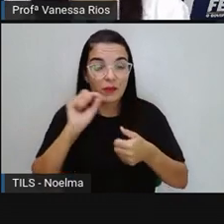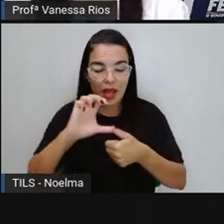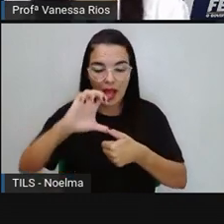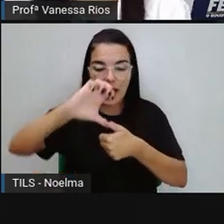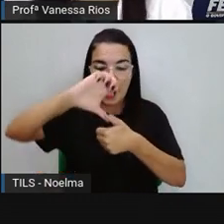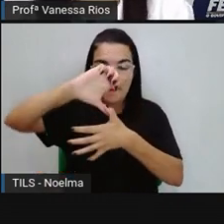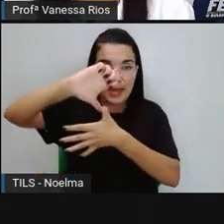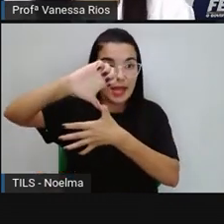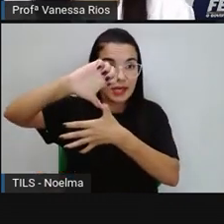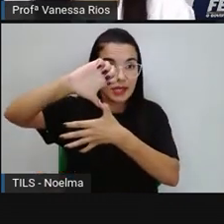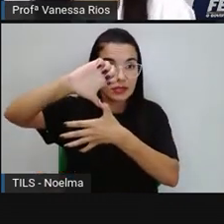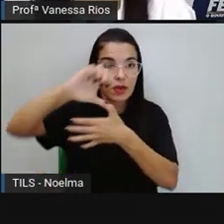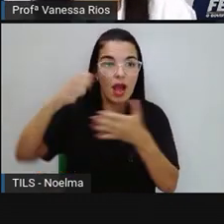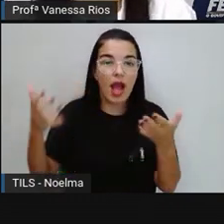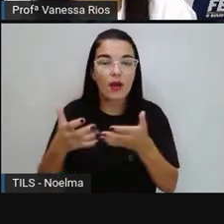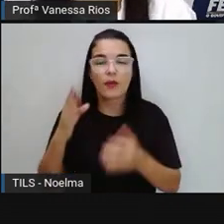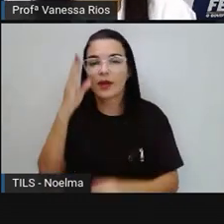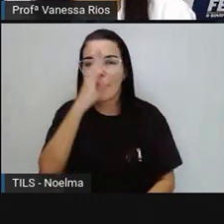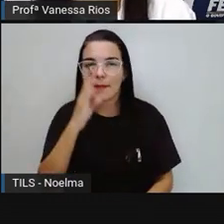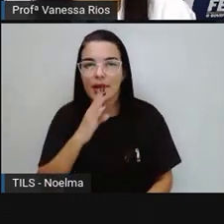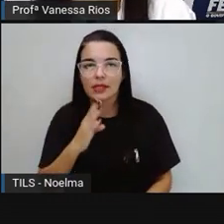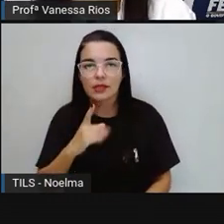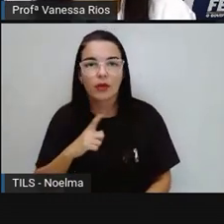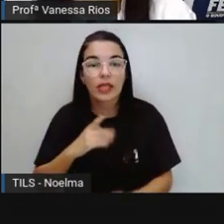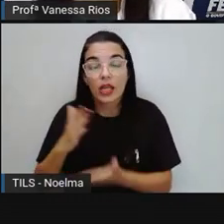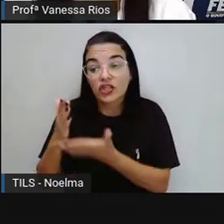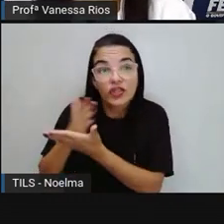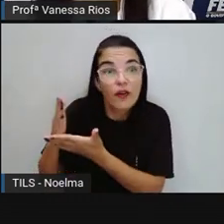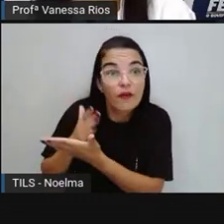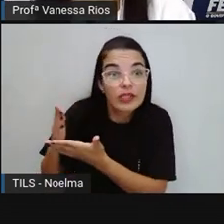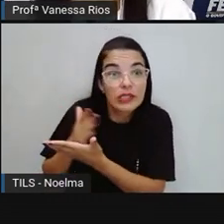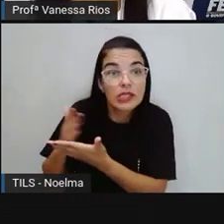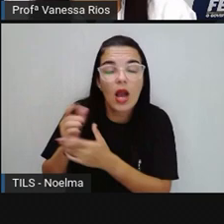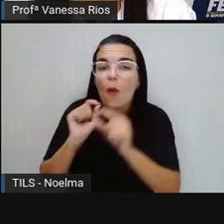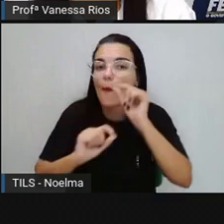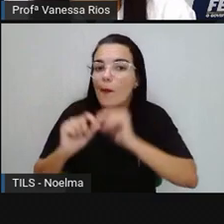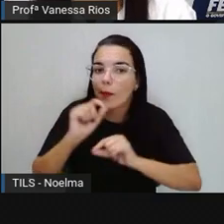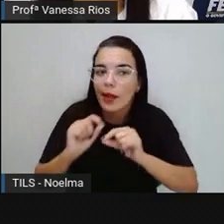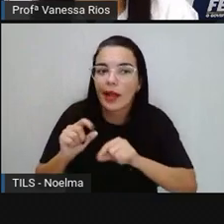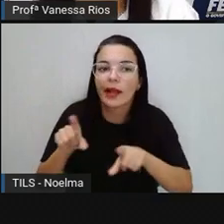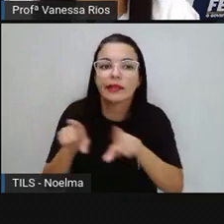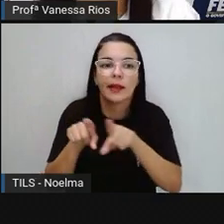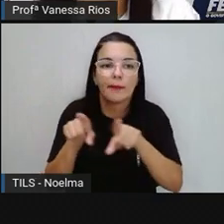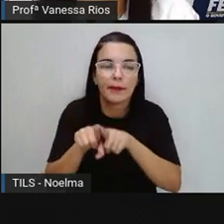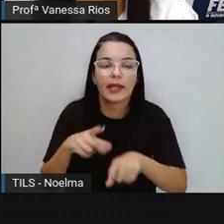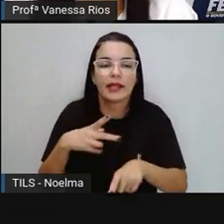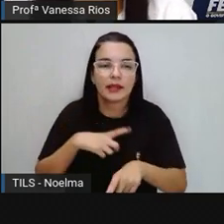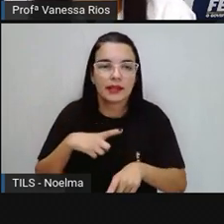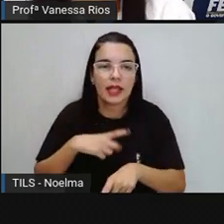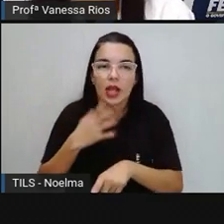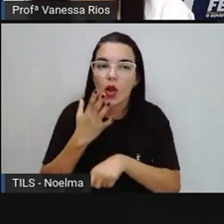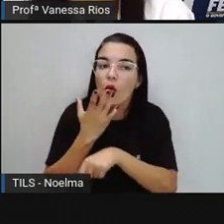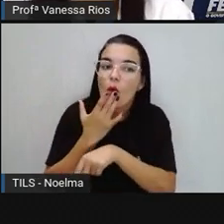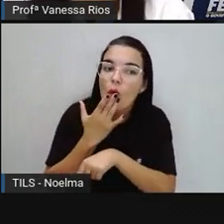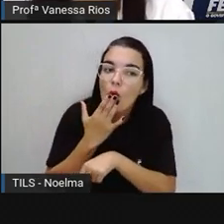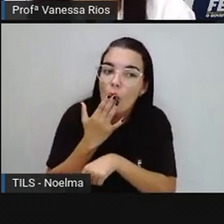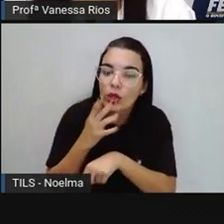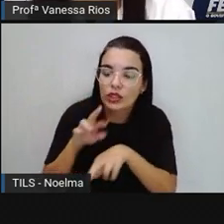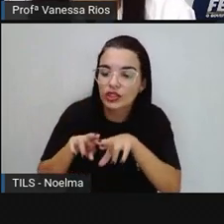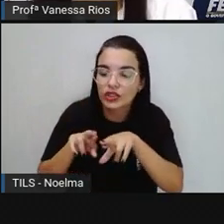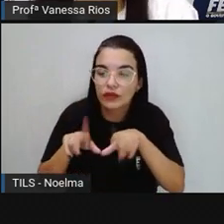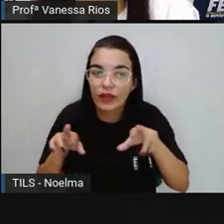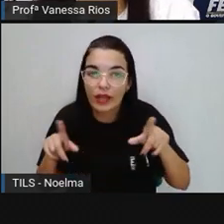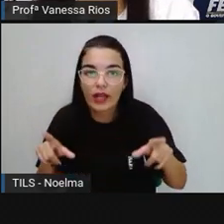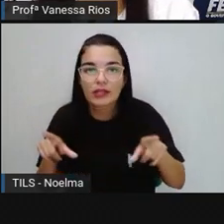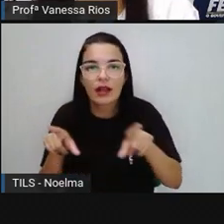Brasil. E aí, a gente observa divisões, também representadas por cores diferentes e por linhas, né? Que